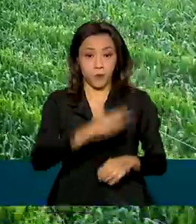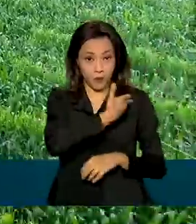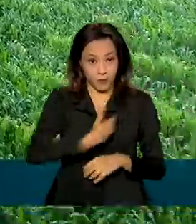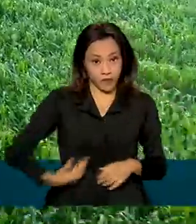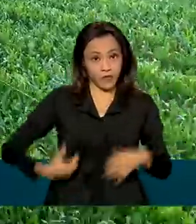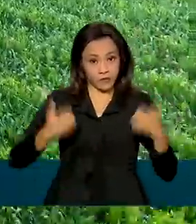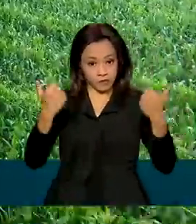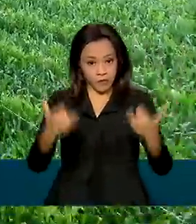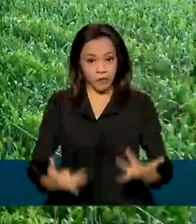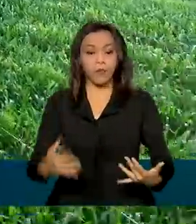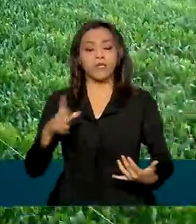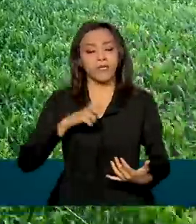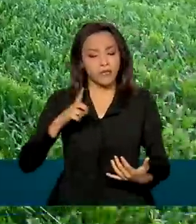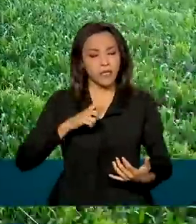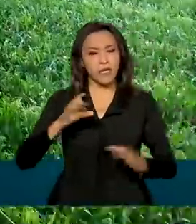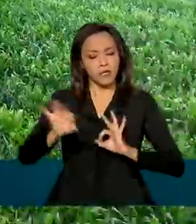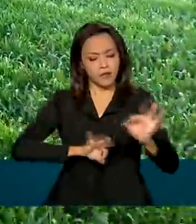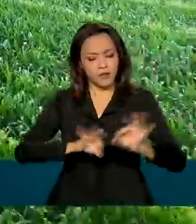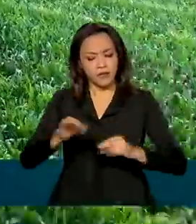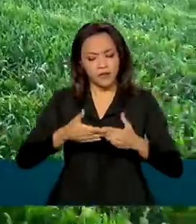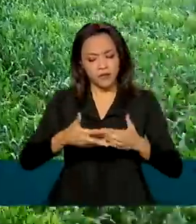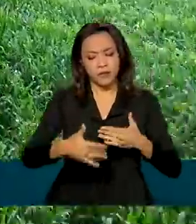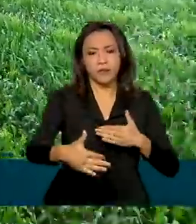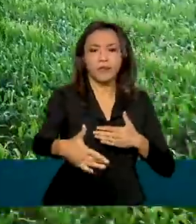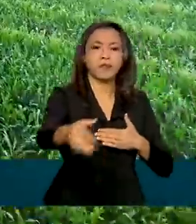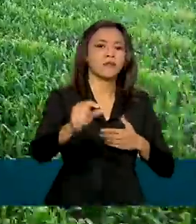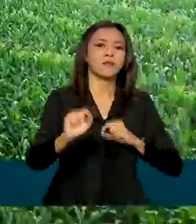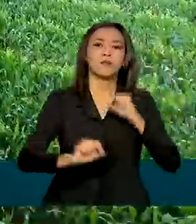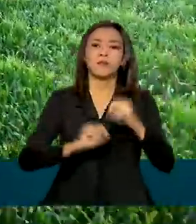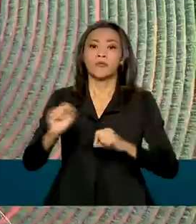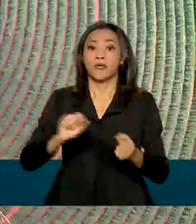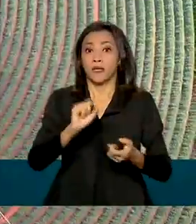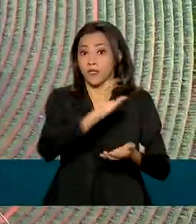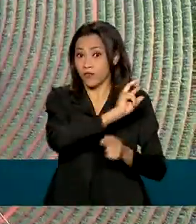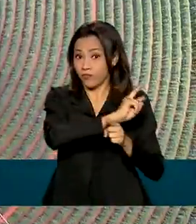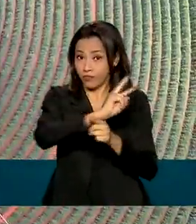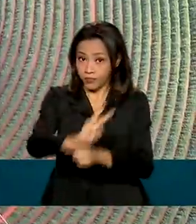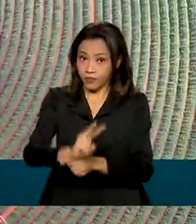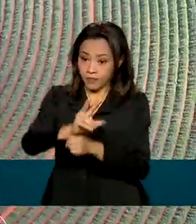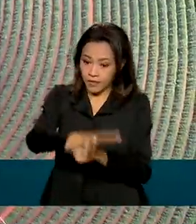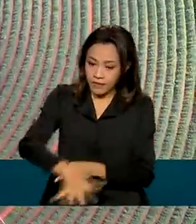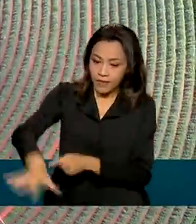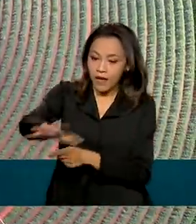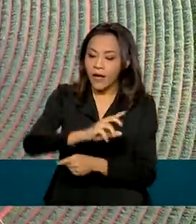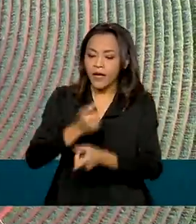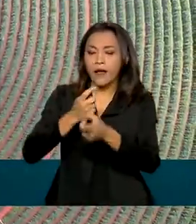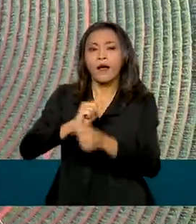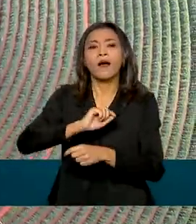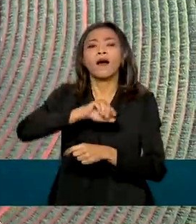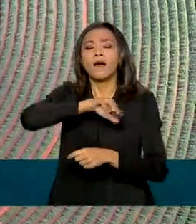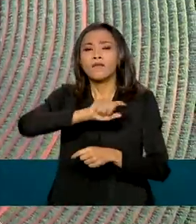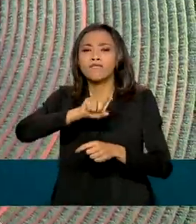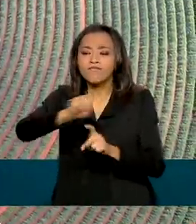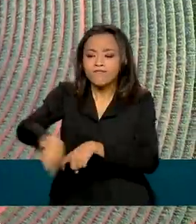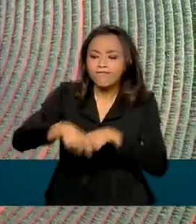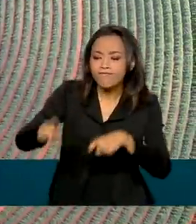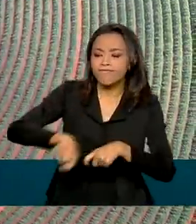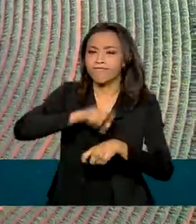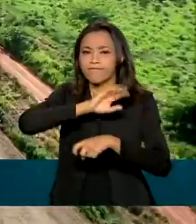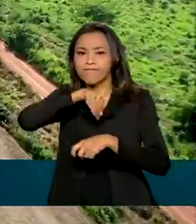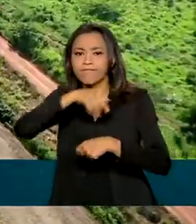ministra, tem planos para lançar programas de financiamento para o agronegócio, com benefícios para quem já desenvolve de forma